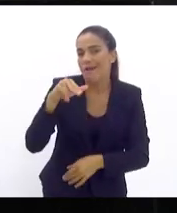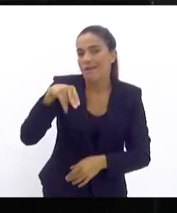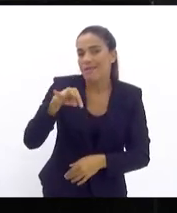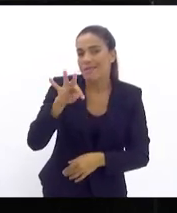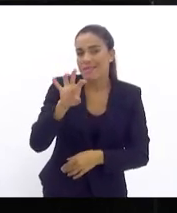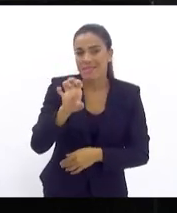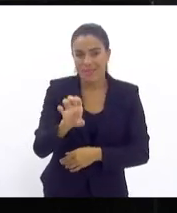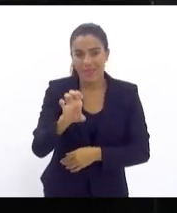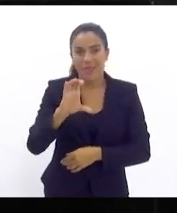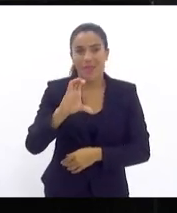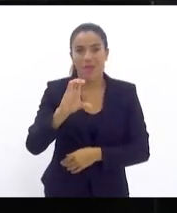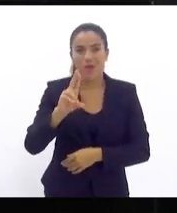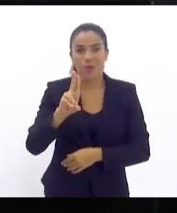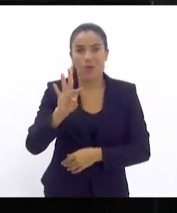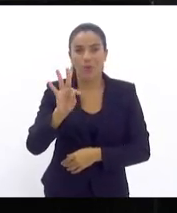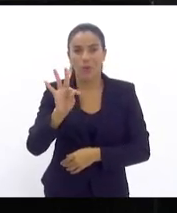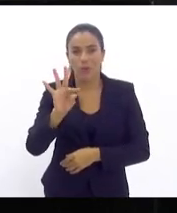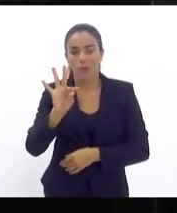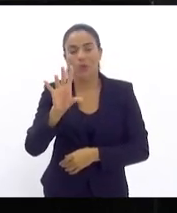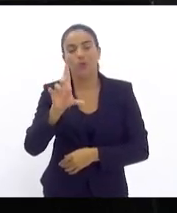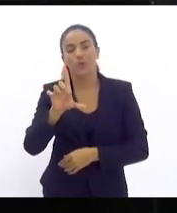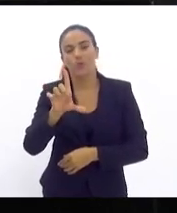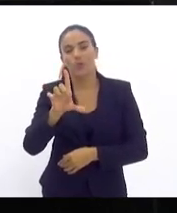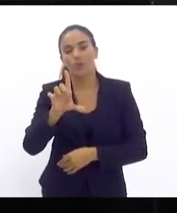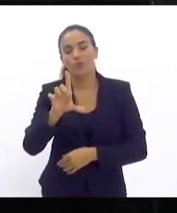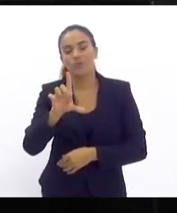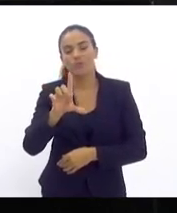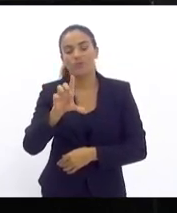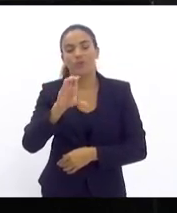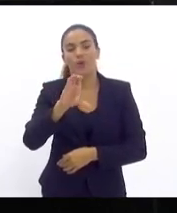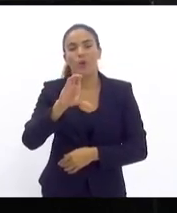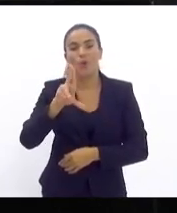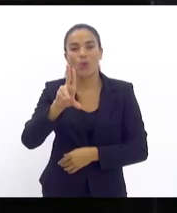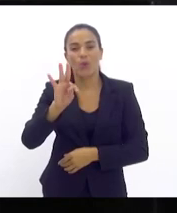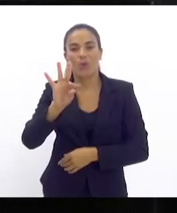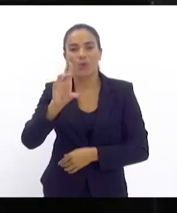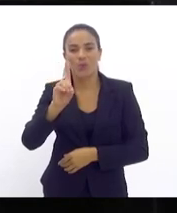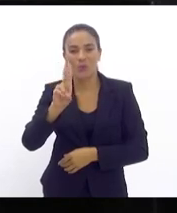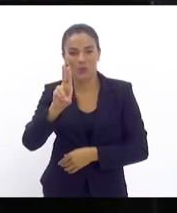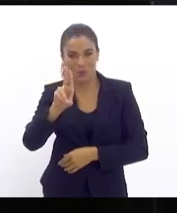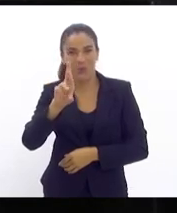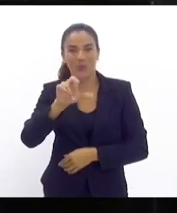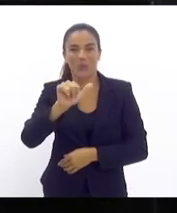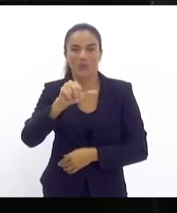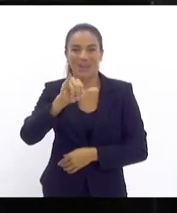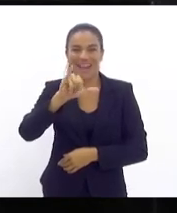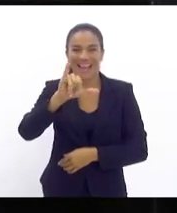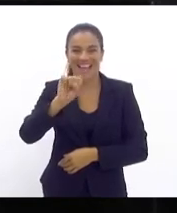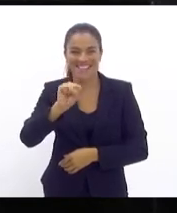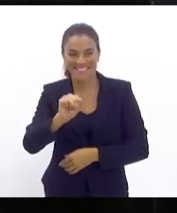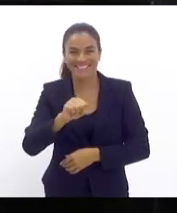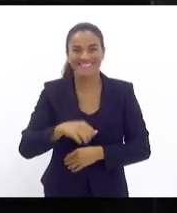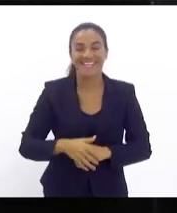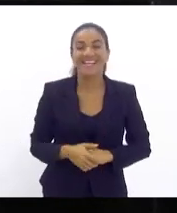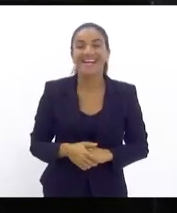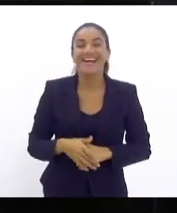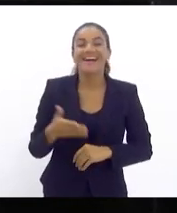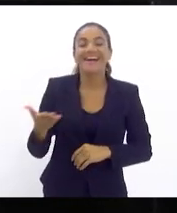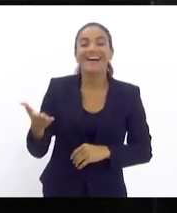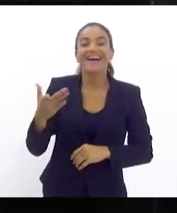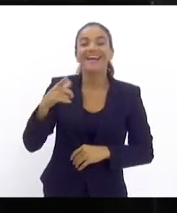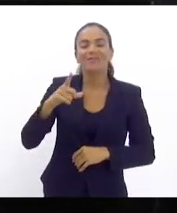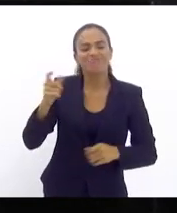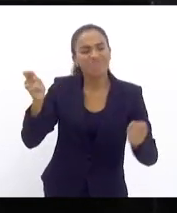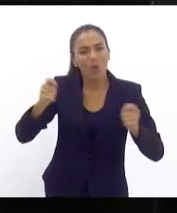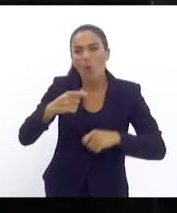semana passada, eu tive a oportunidade de estar com o cônsul-geral Dierkin August da Alemanha, onde a gente pôde